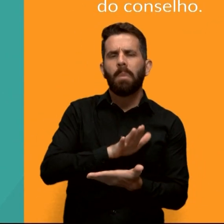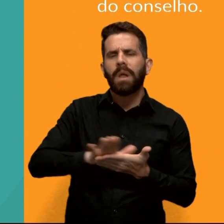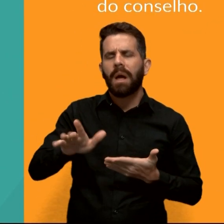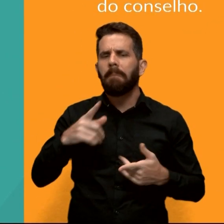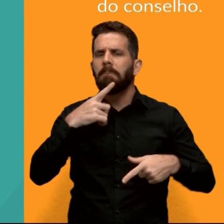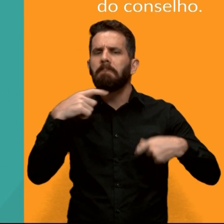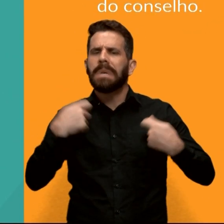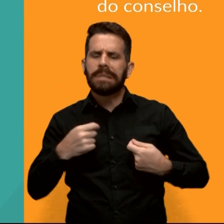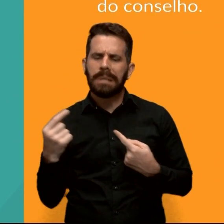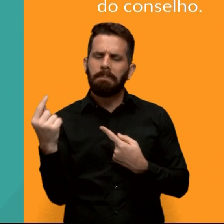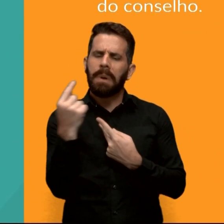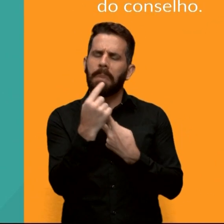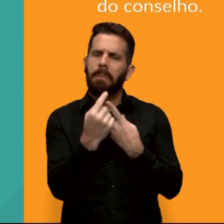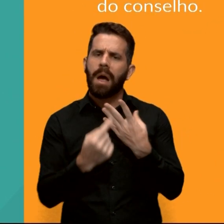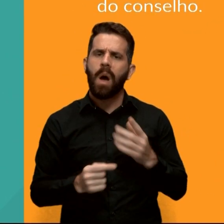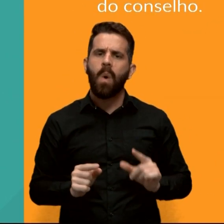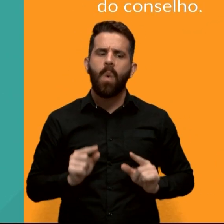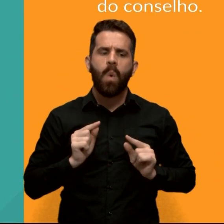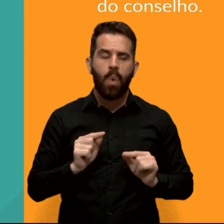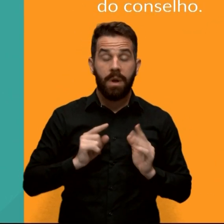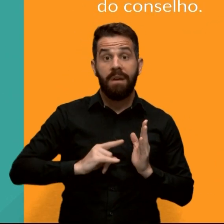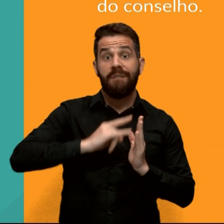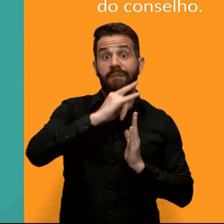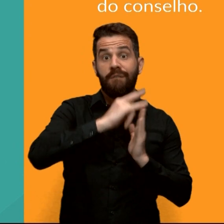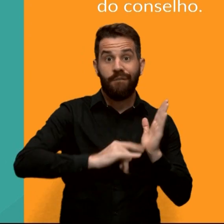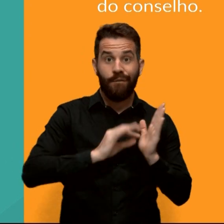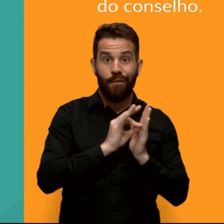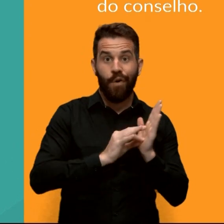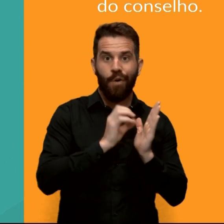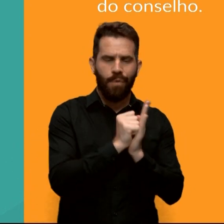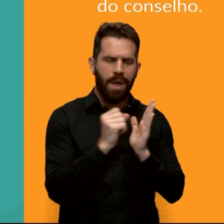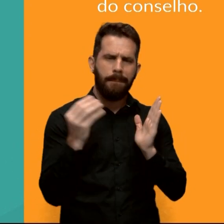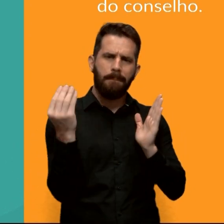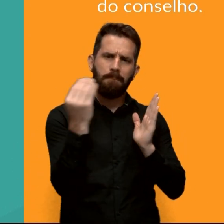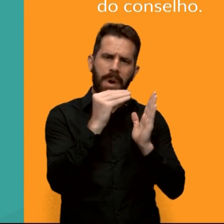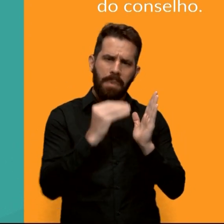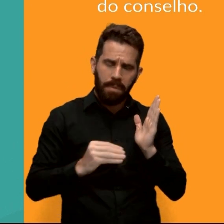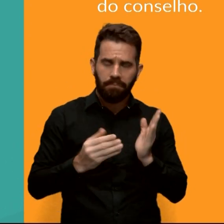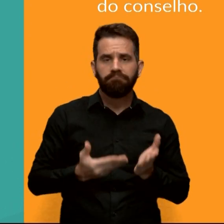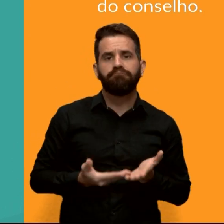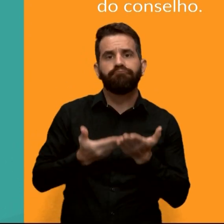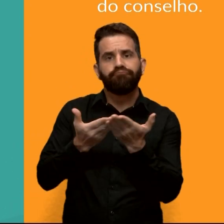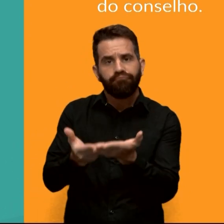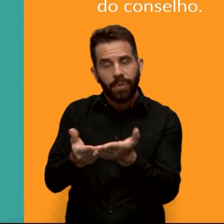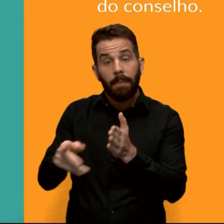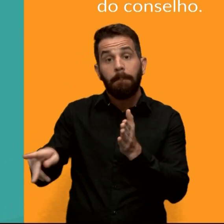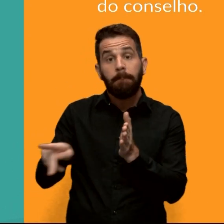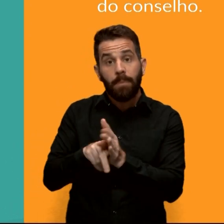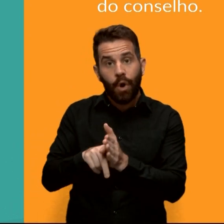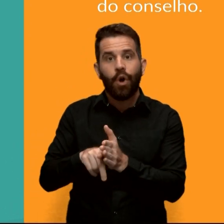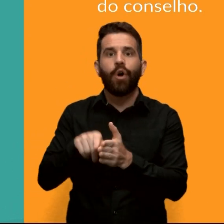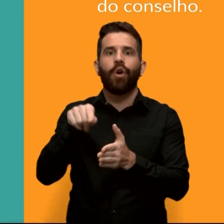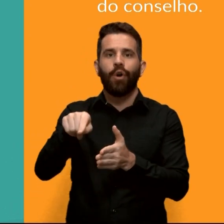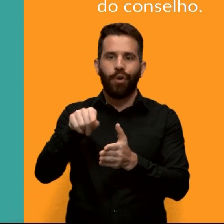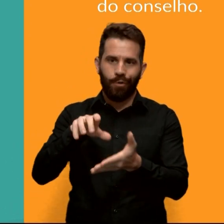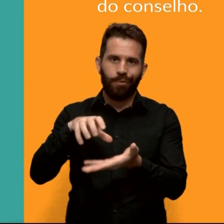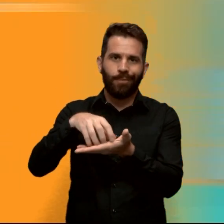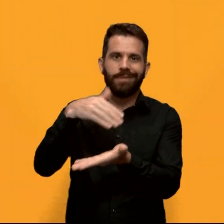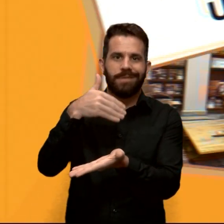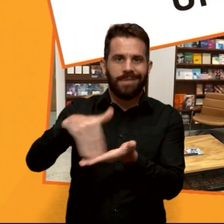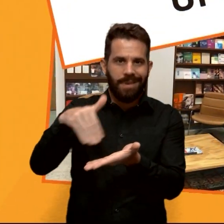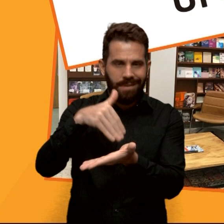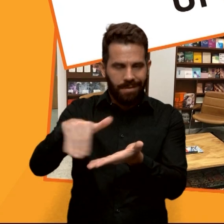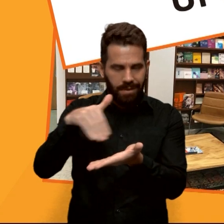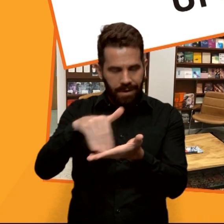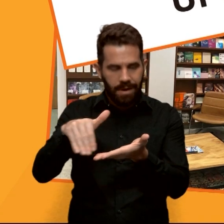ou organizador deve preencher o formulário no site e entregar na Secretaria do Conselho Editorial da editora UFG.